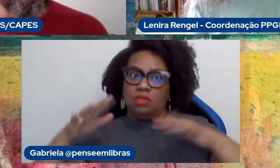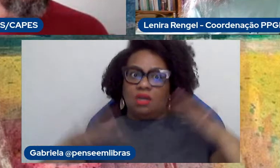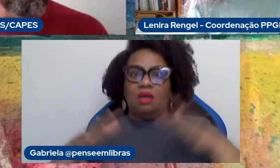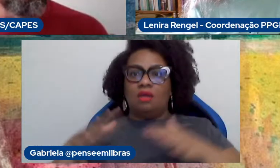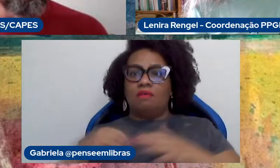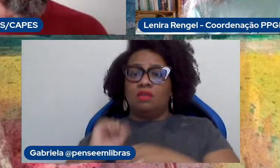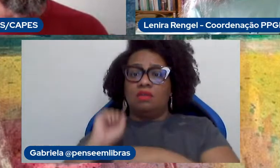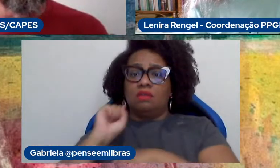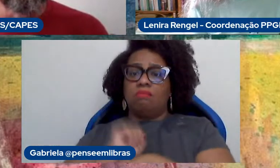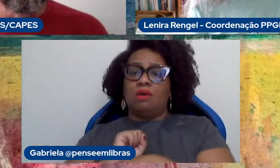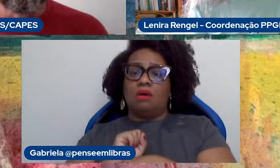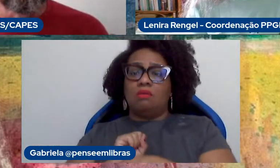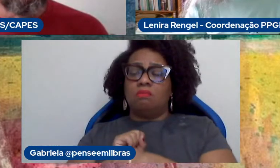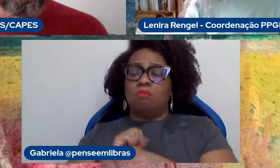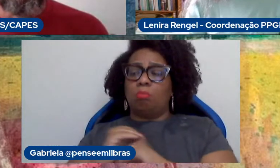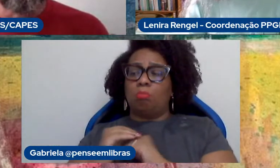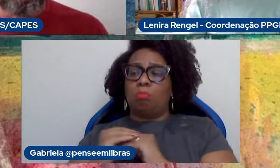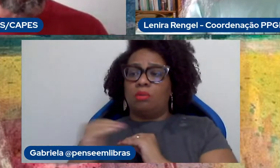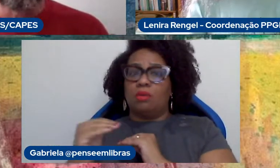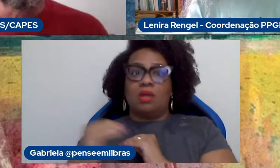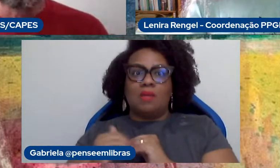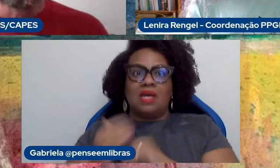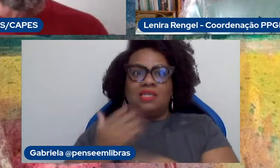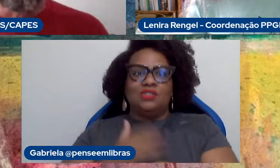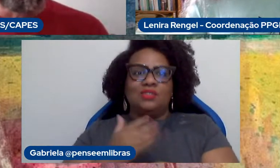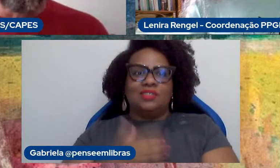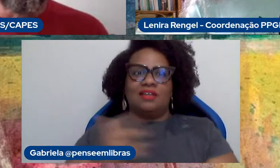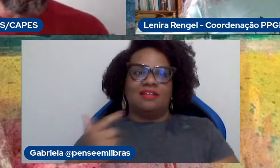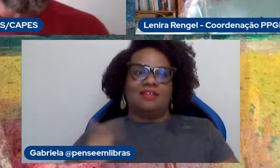são treinadas. a gente não treina isso.